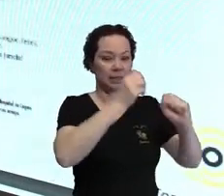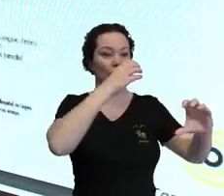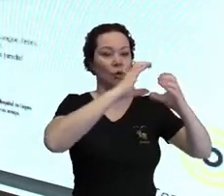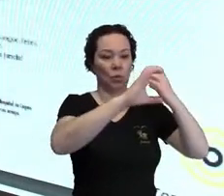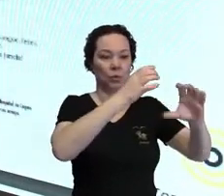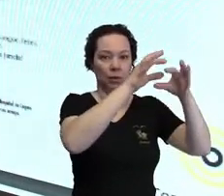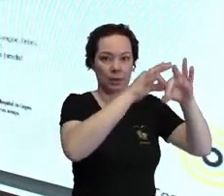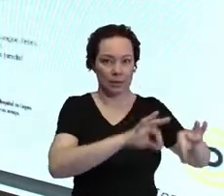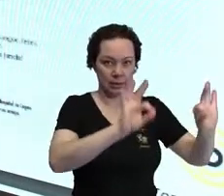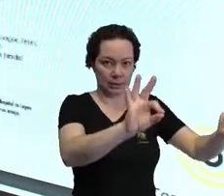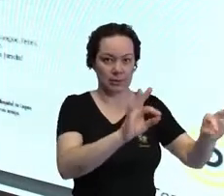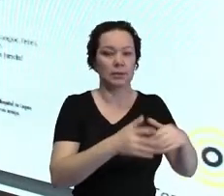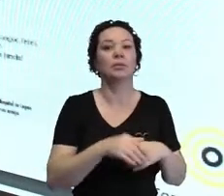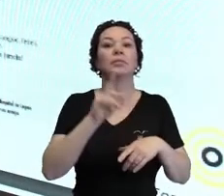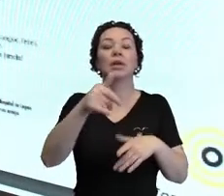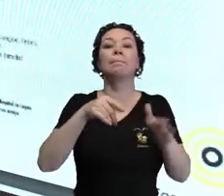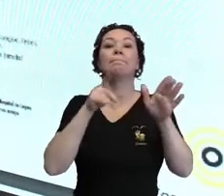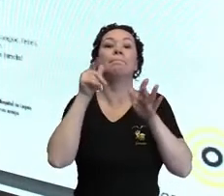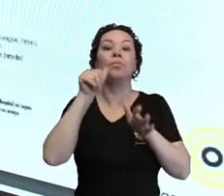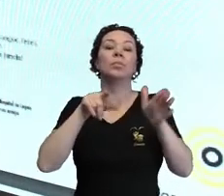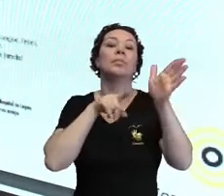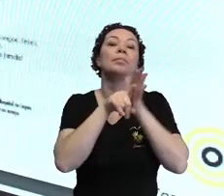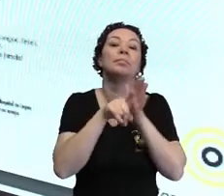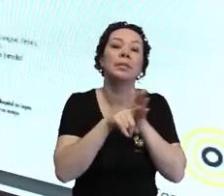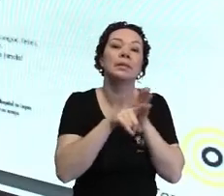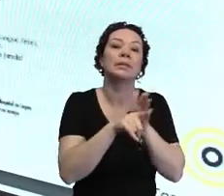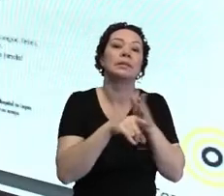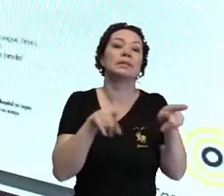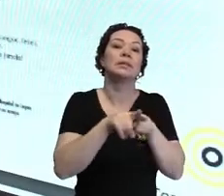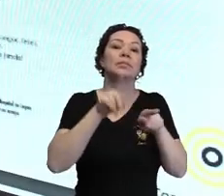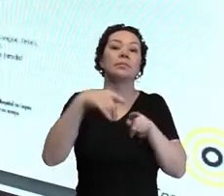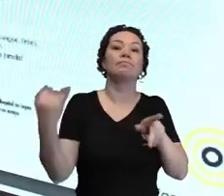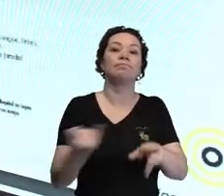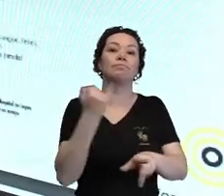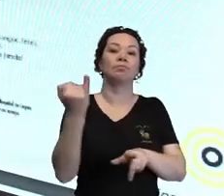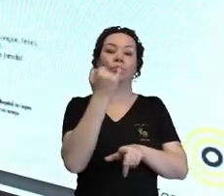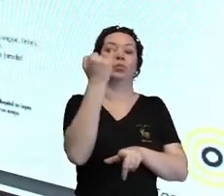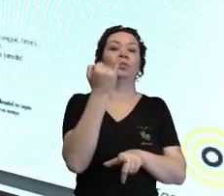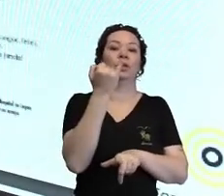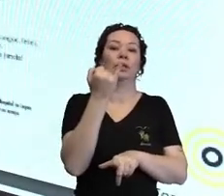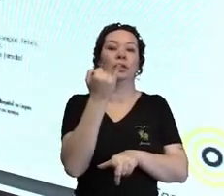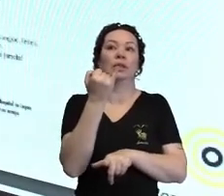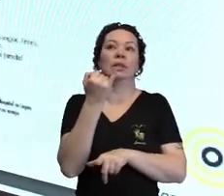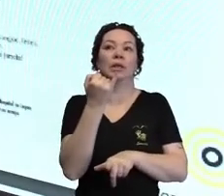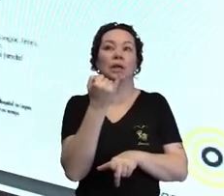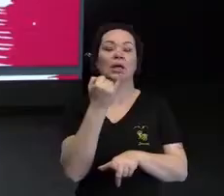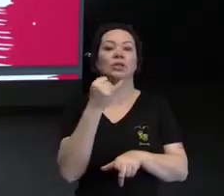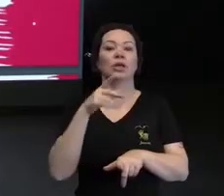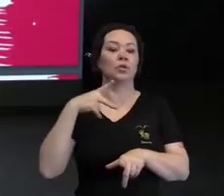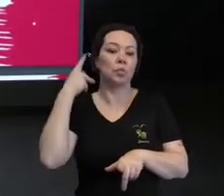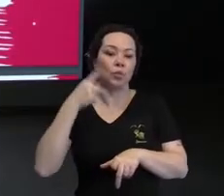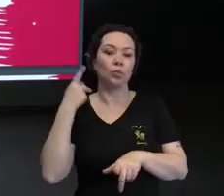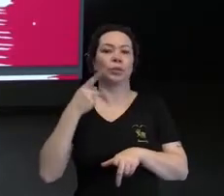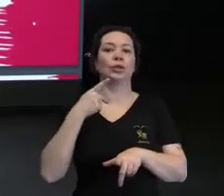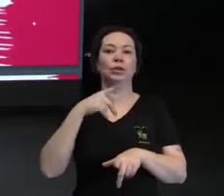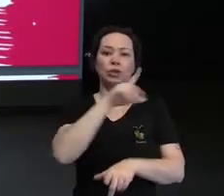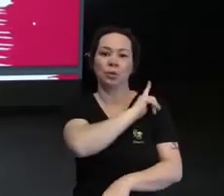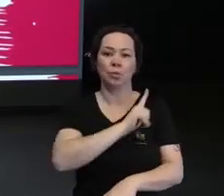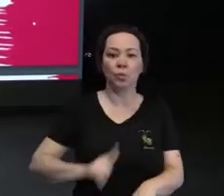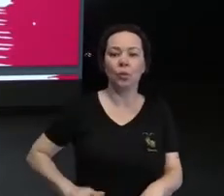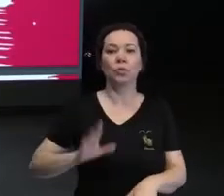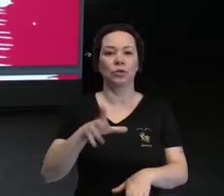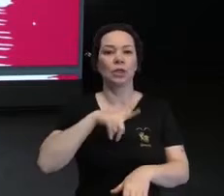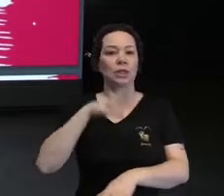Eloisa Fischer, que é uma pesquisadora importantíssima e que tem trazido para o Brasil uma discussão no poder público. A gente já tem experiências em São